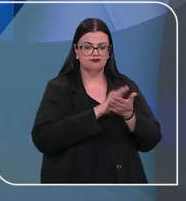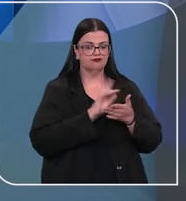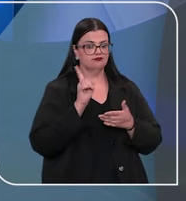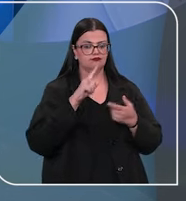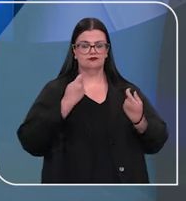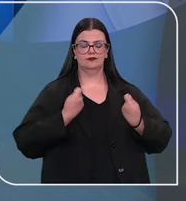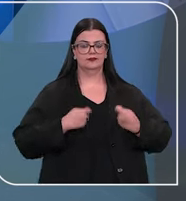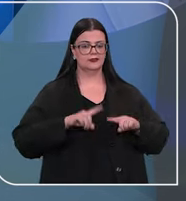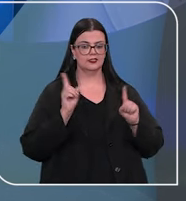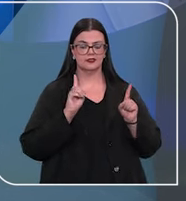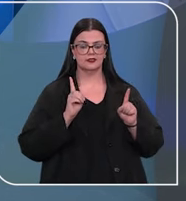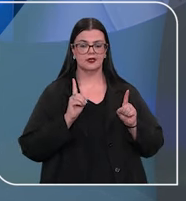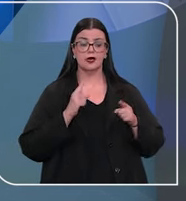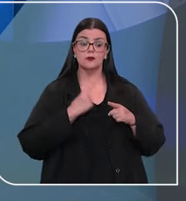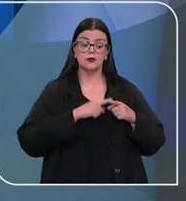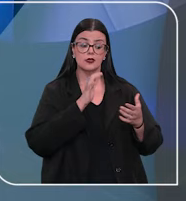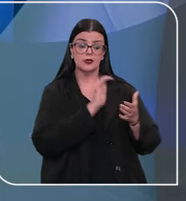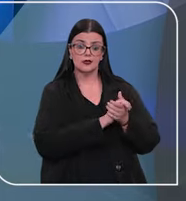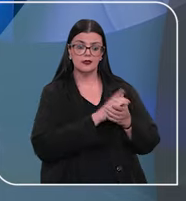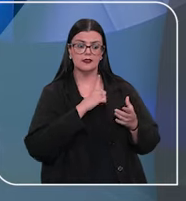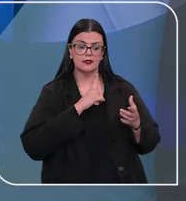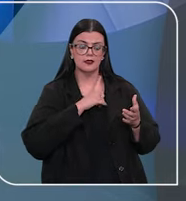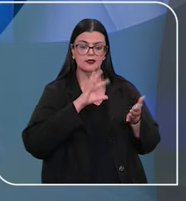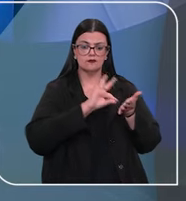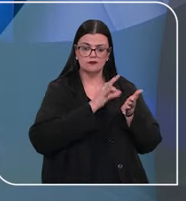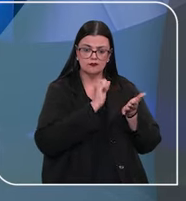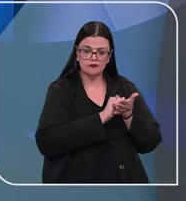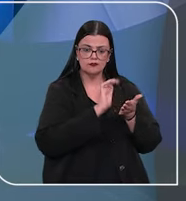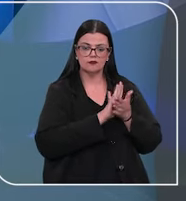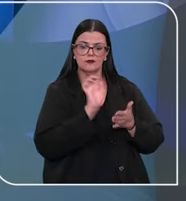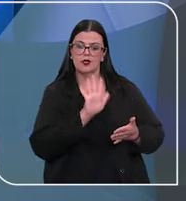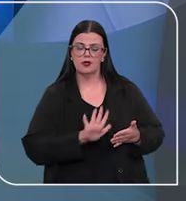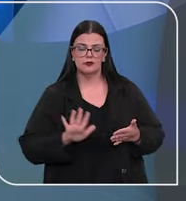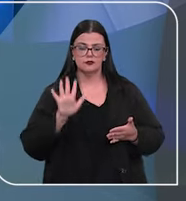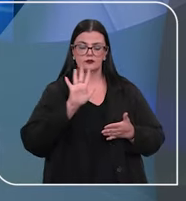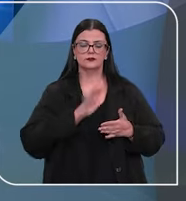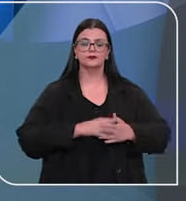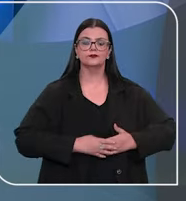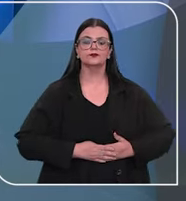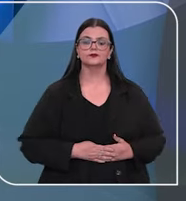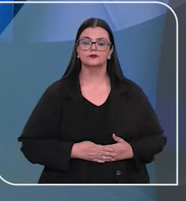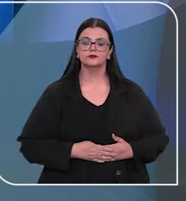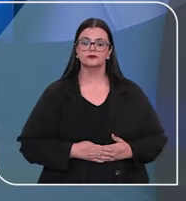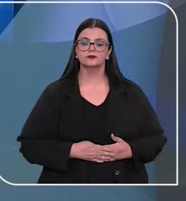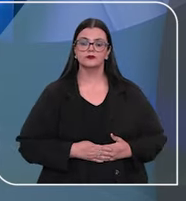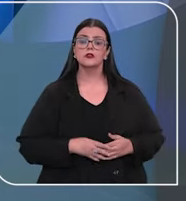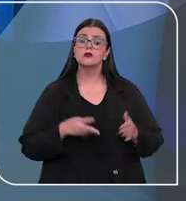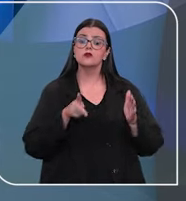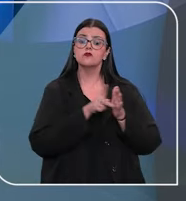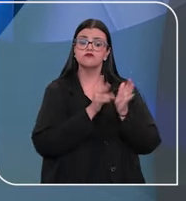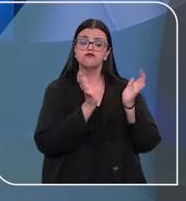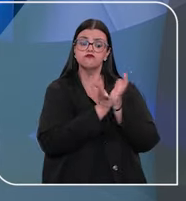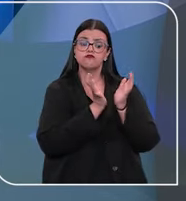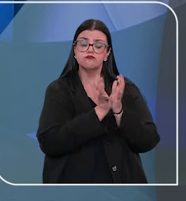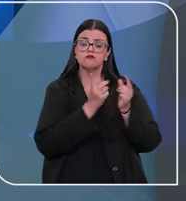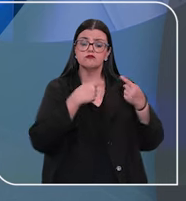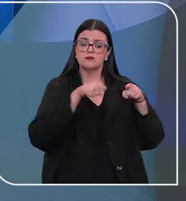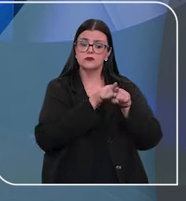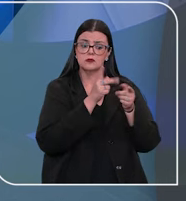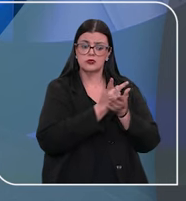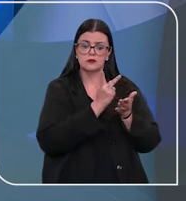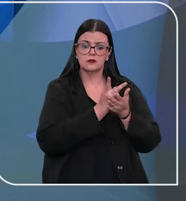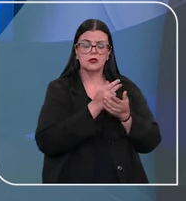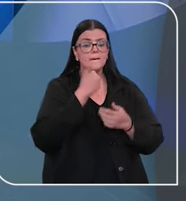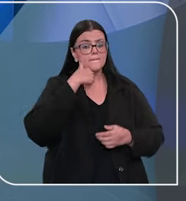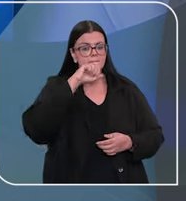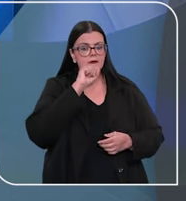não seria necessária, já que o casal estava na lista do Cadastro Nacional. O mesmo colegiado também entendeu